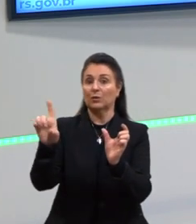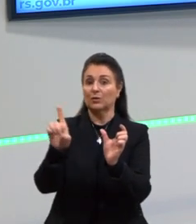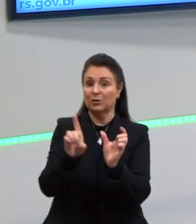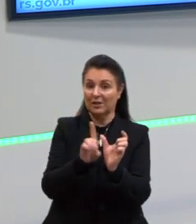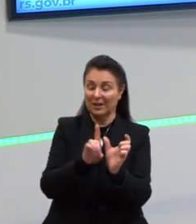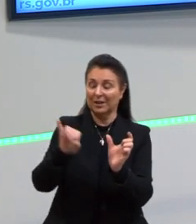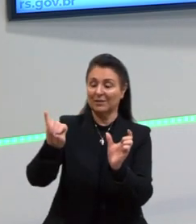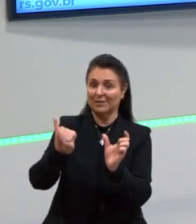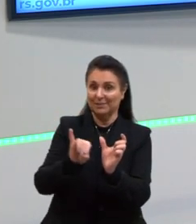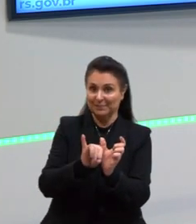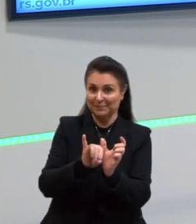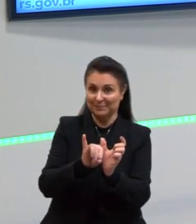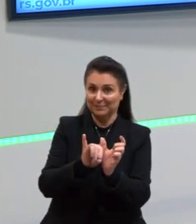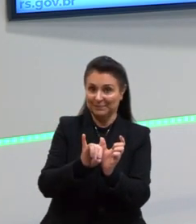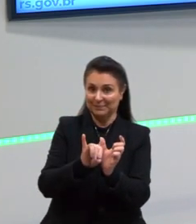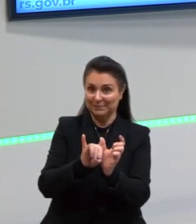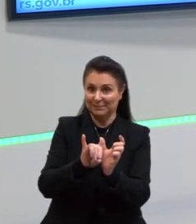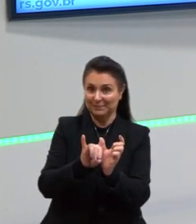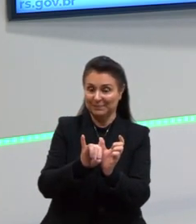indireto.